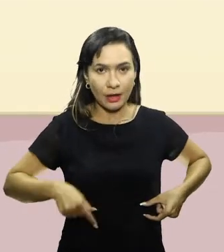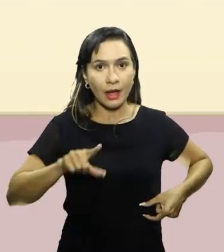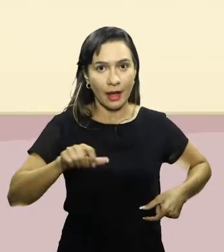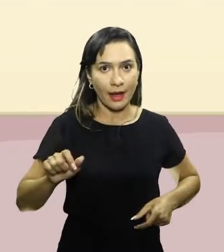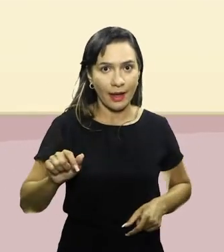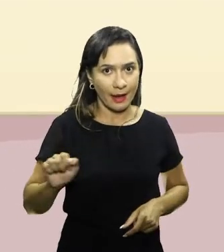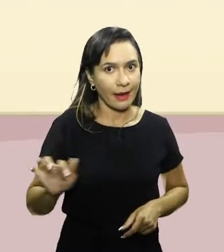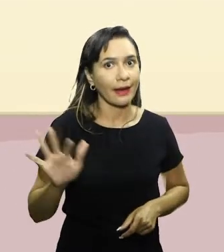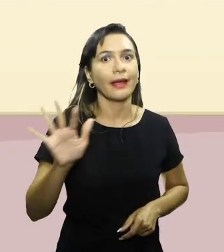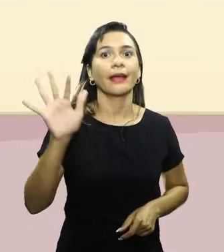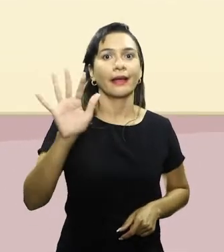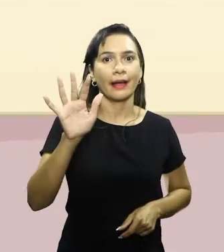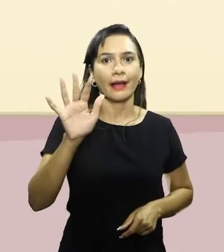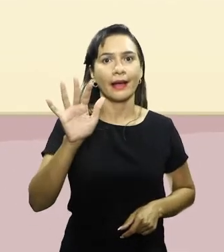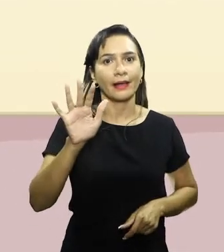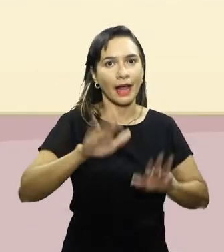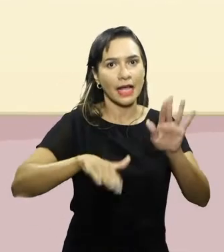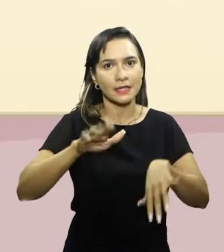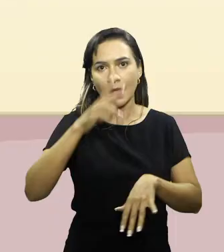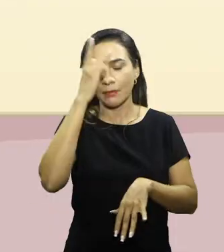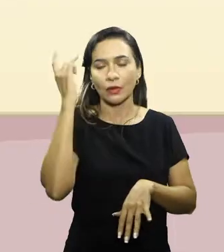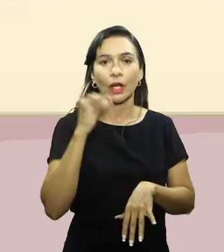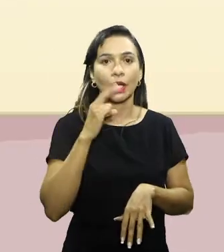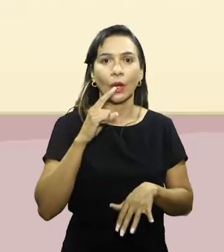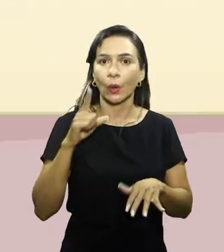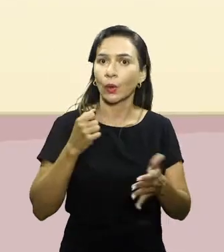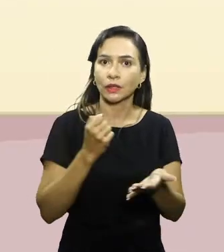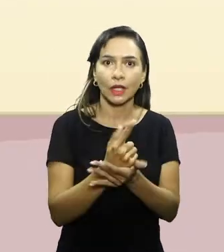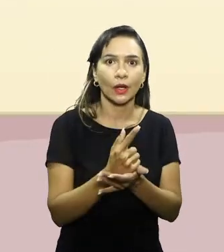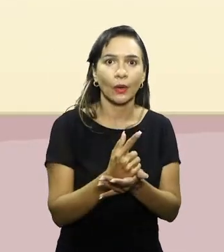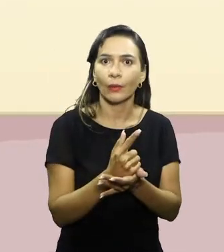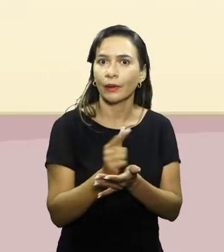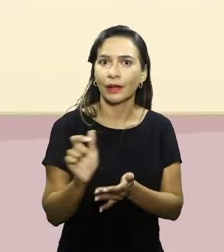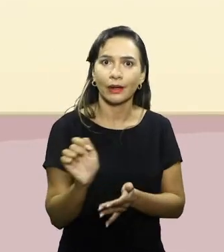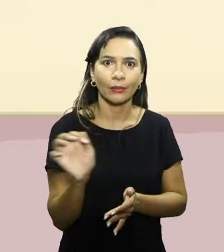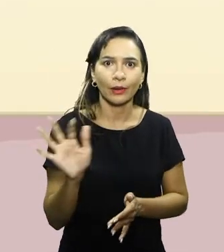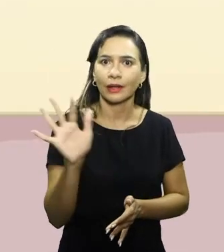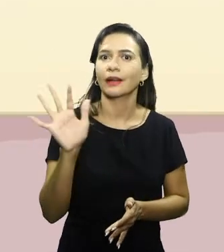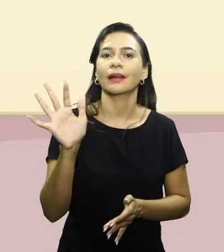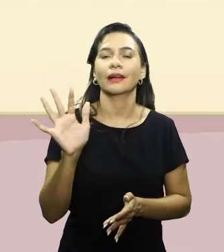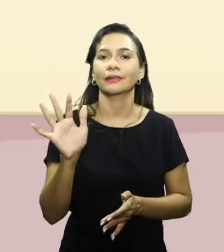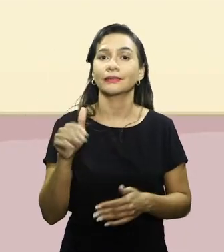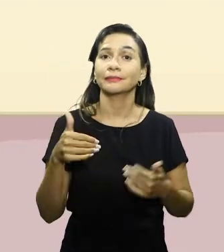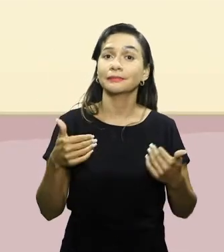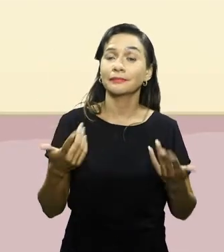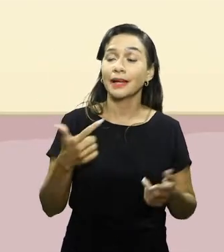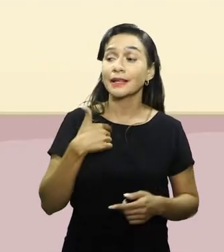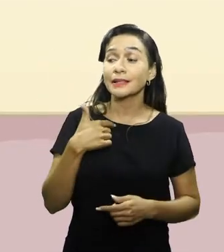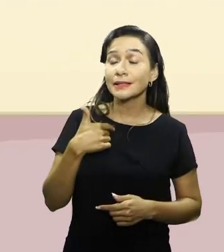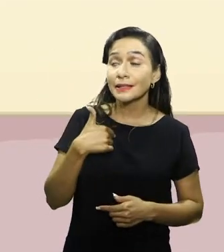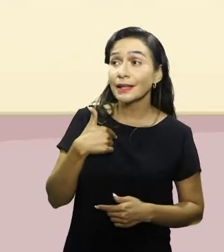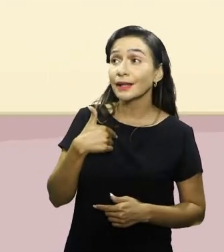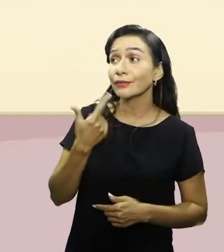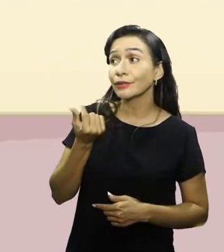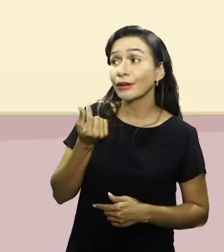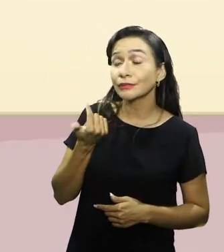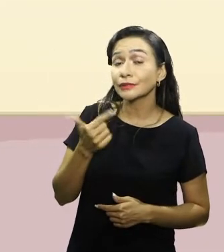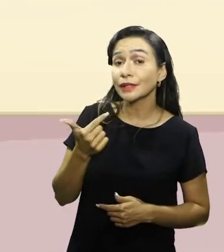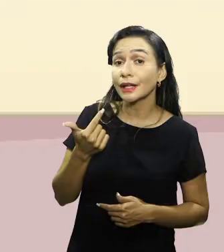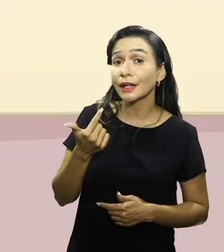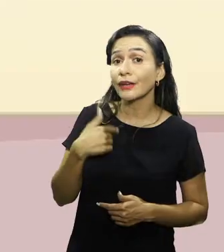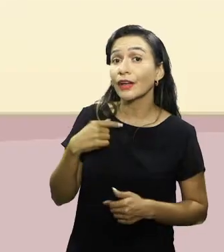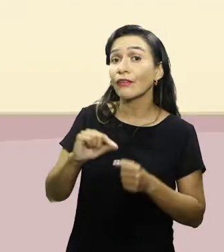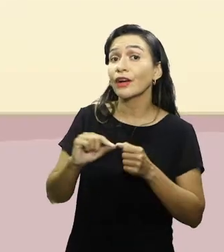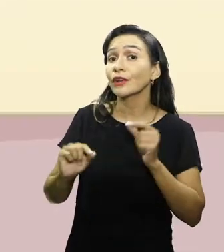têm condições financeiras de adquirir esse tipo de instrumento. E aí, professor, o é que eu devo fazer? É aí,